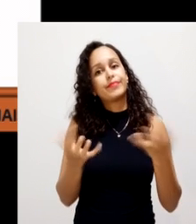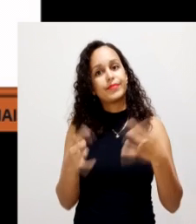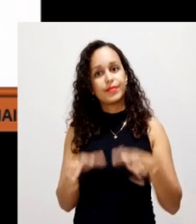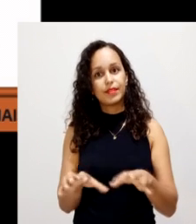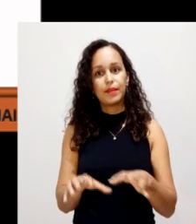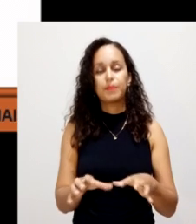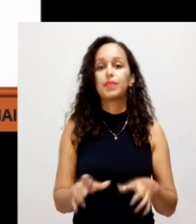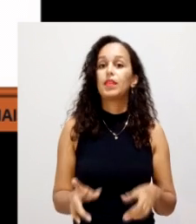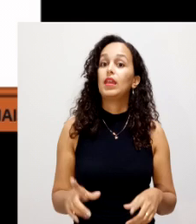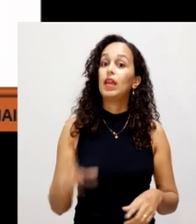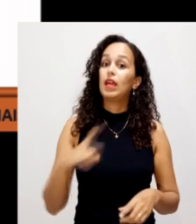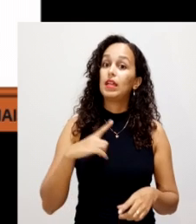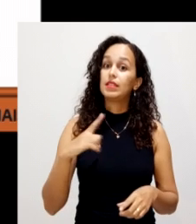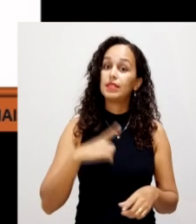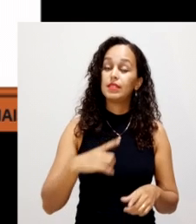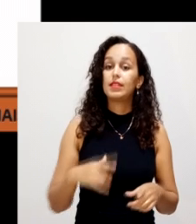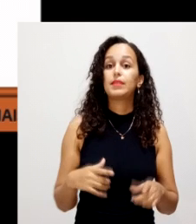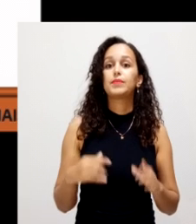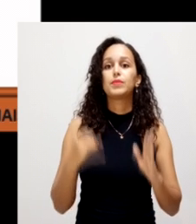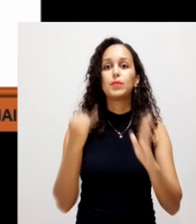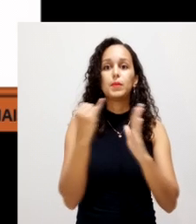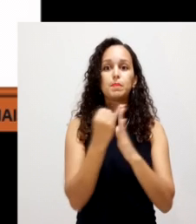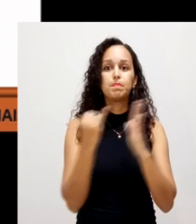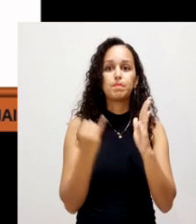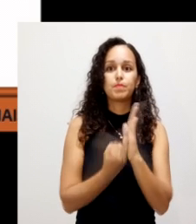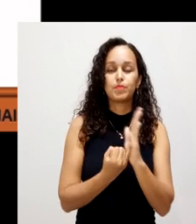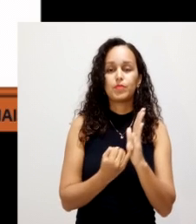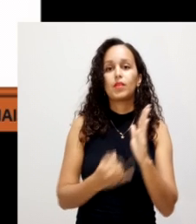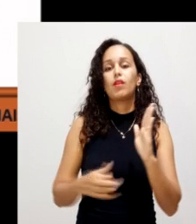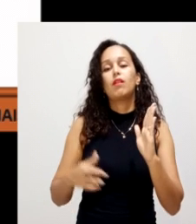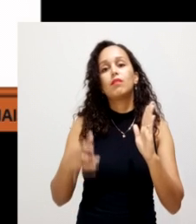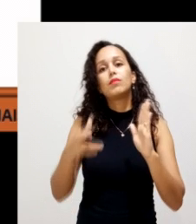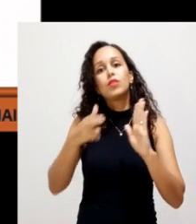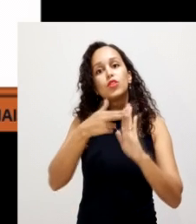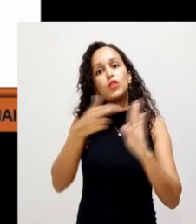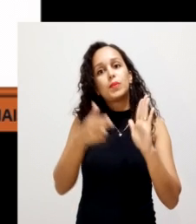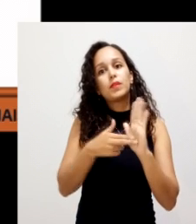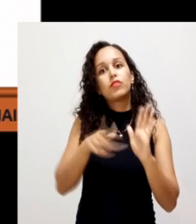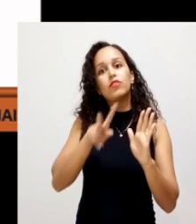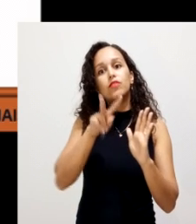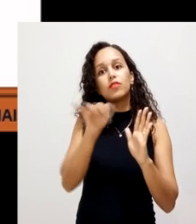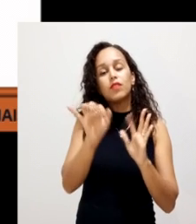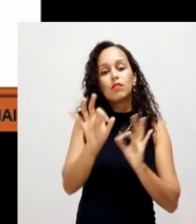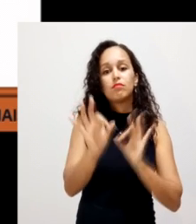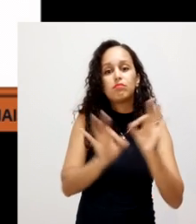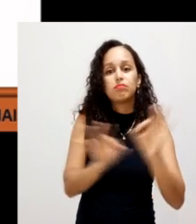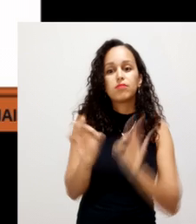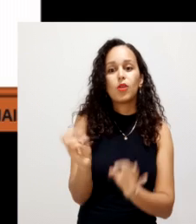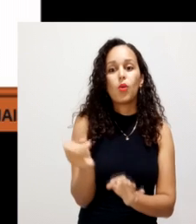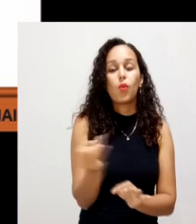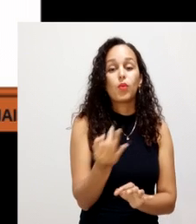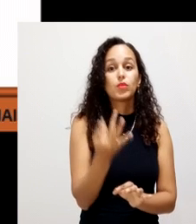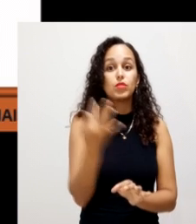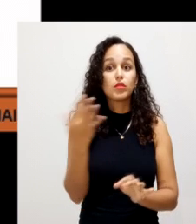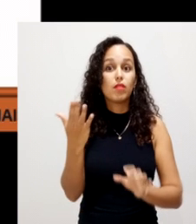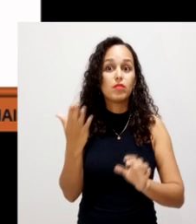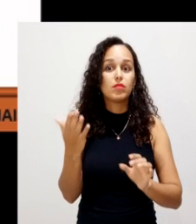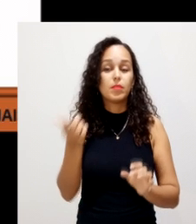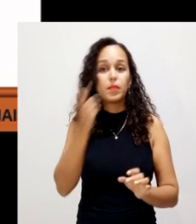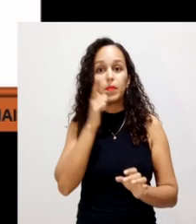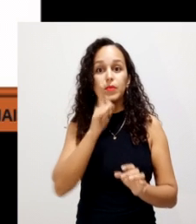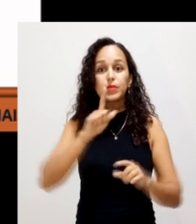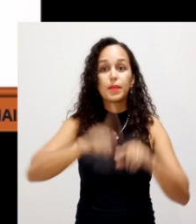Então, existe uma instrução normativa que vai regularizar essas quantidades para a gente estar utilizando material